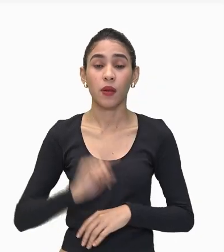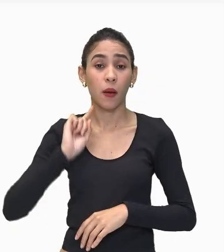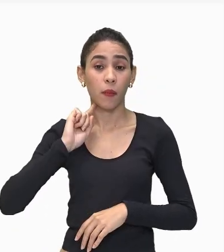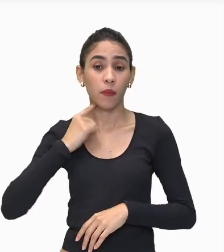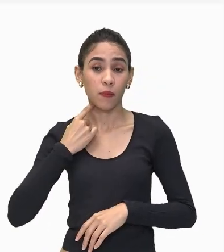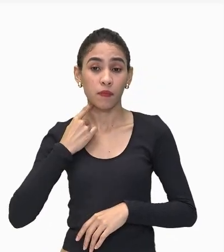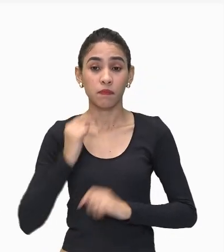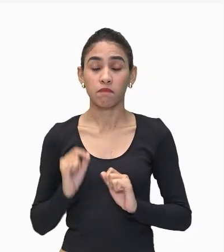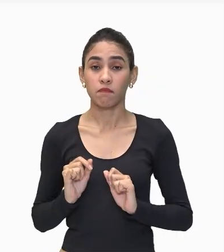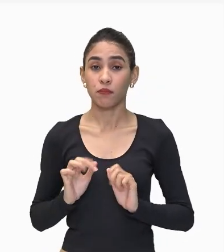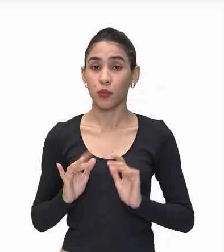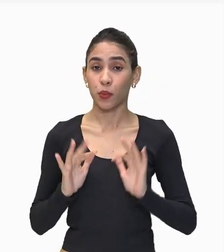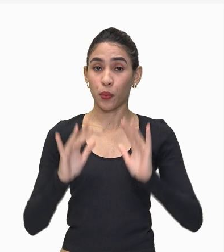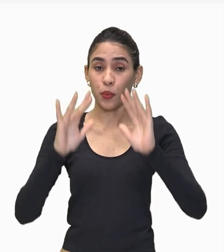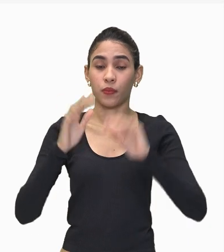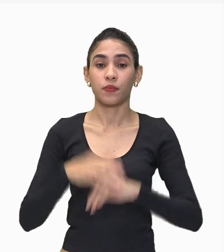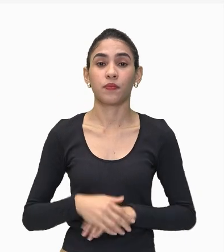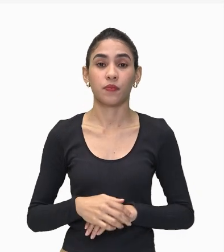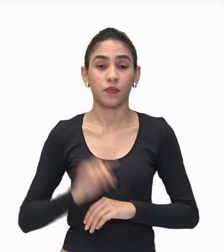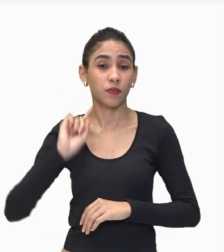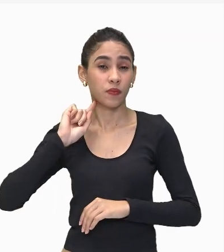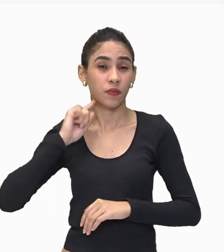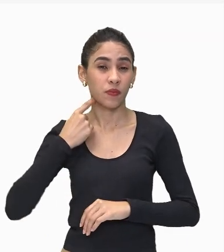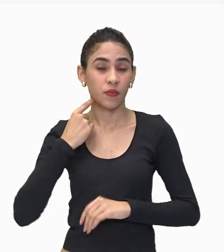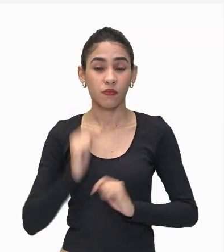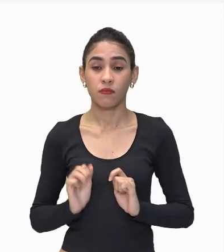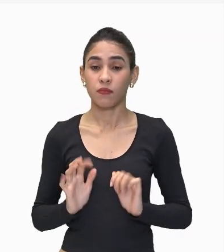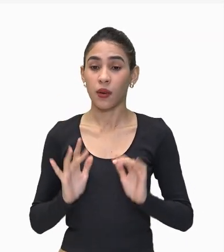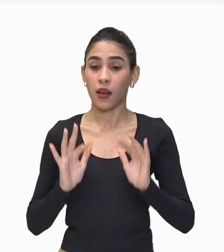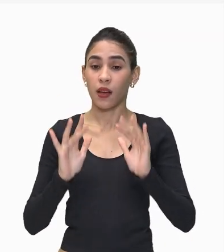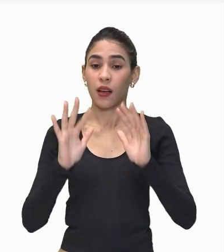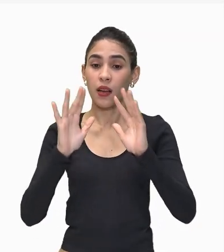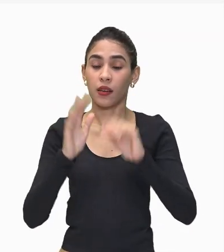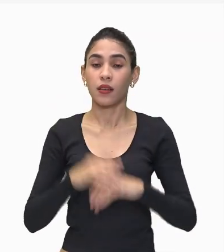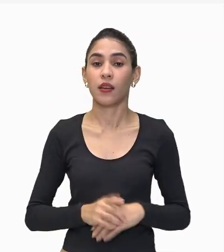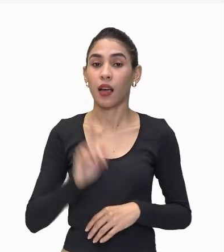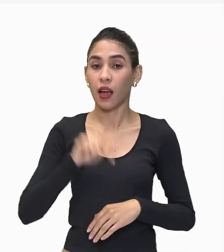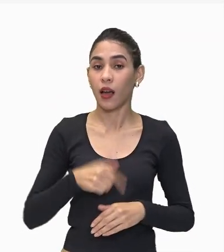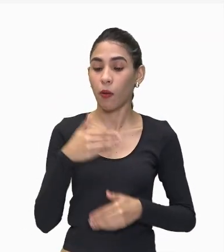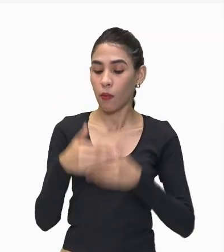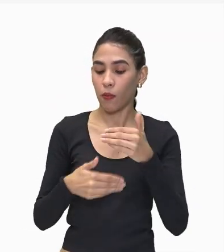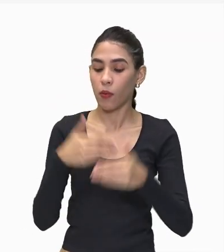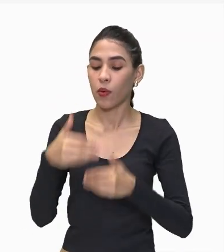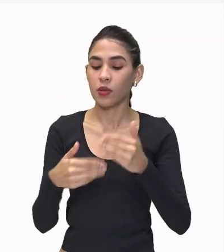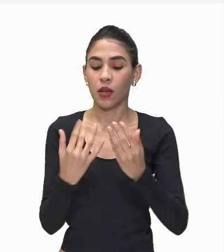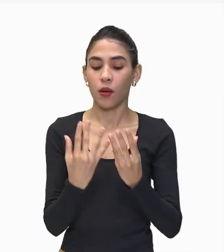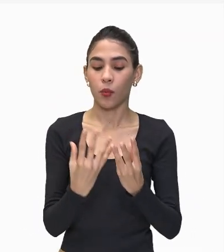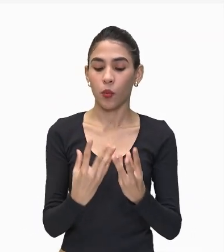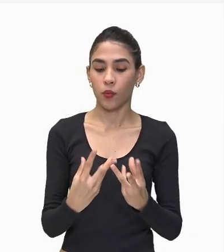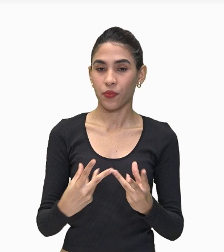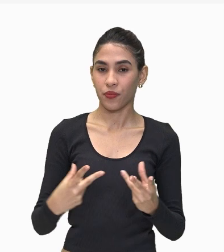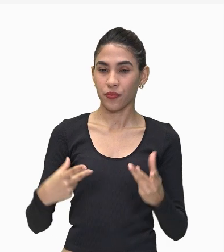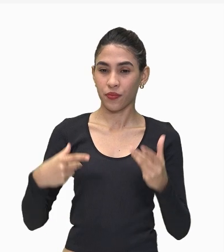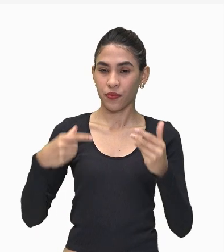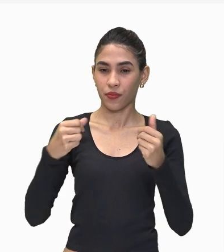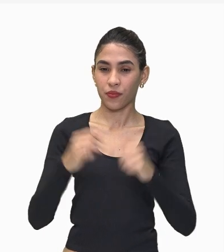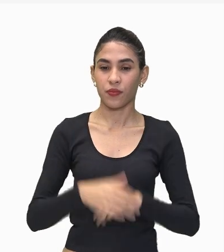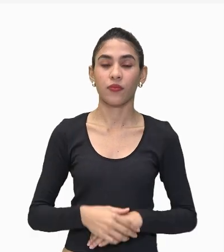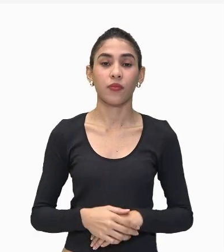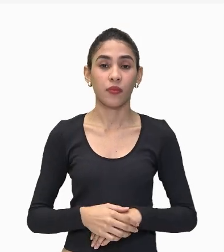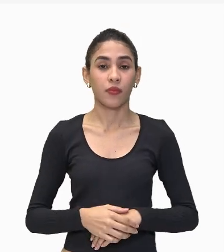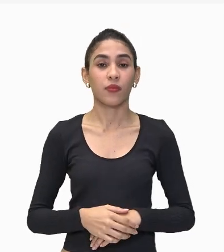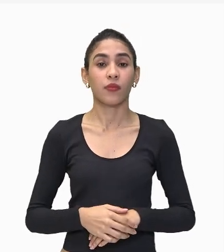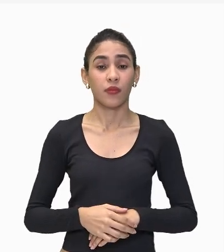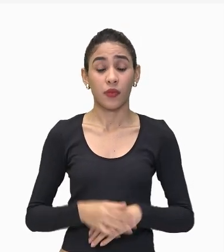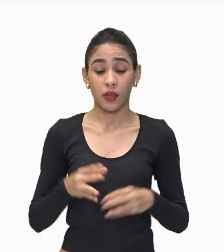Então quando a gente Falar da poluição A gente fala Do processo De degradação Ocorre a degradação